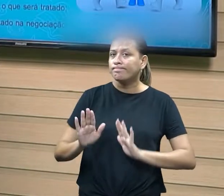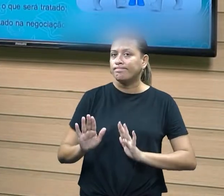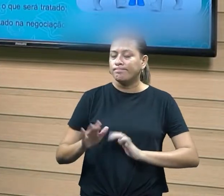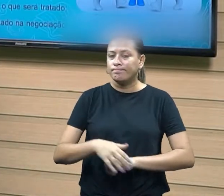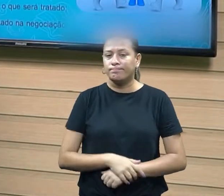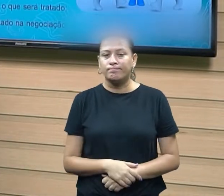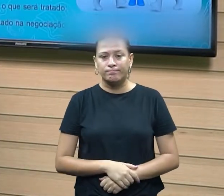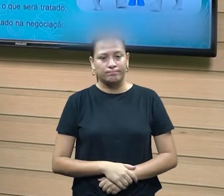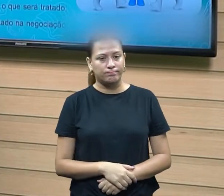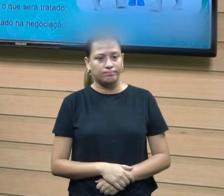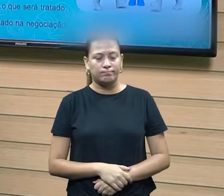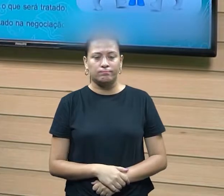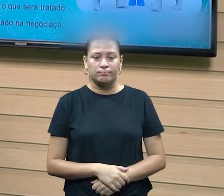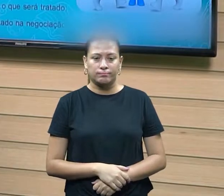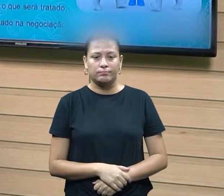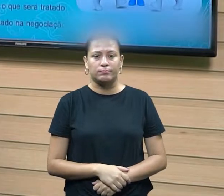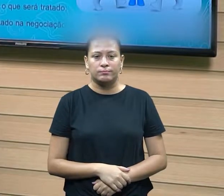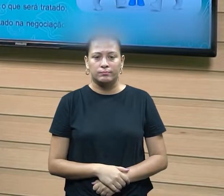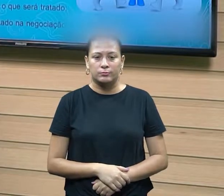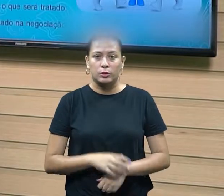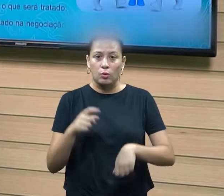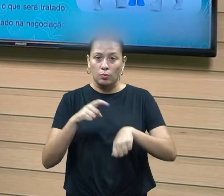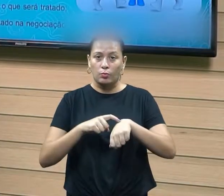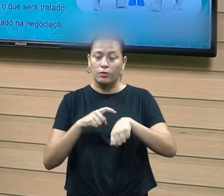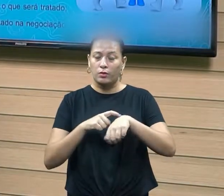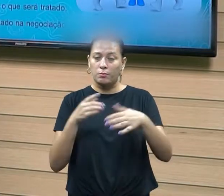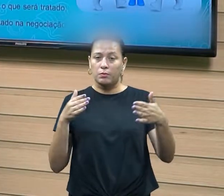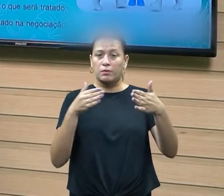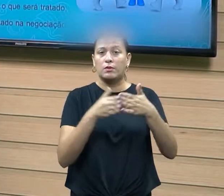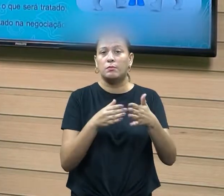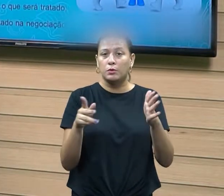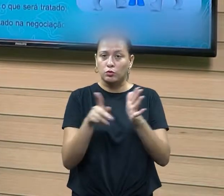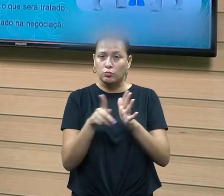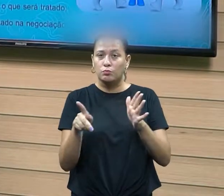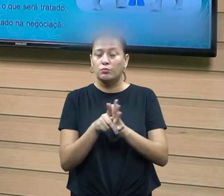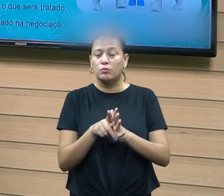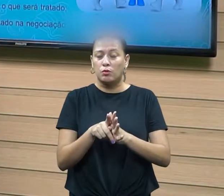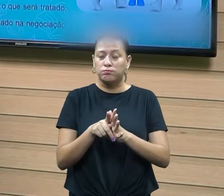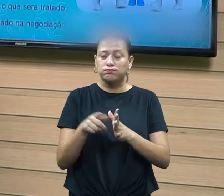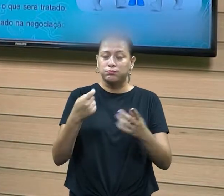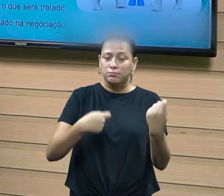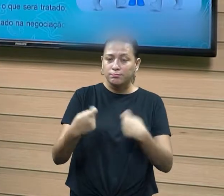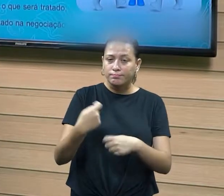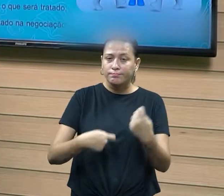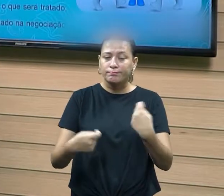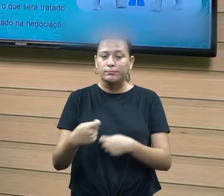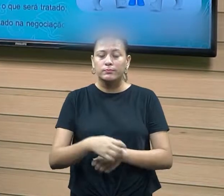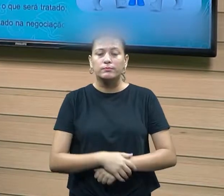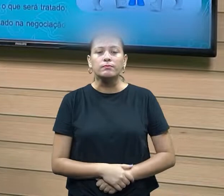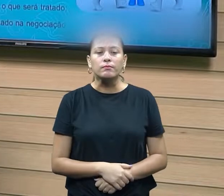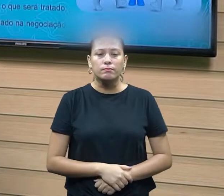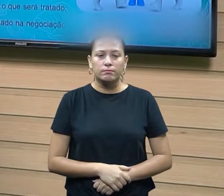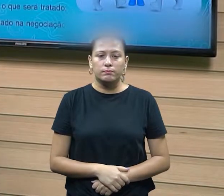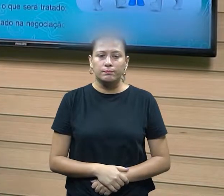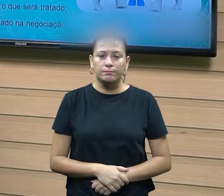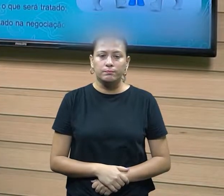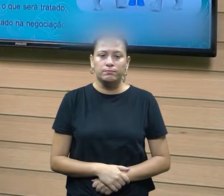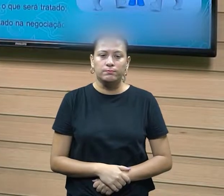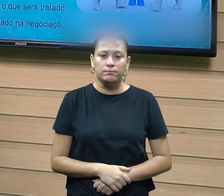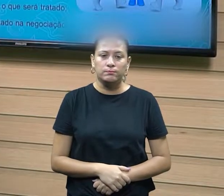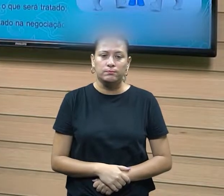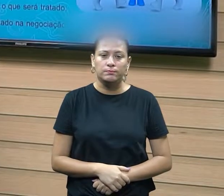né, para não estar ultrapassando, né, o tempo limite nesse processo. Então, daí eu conhecer